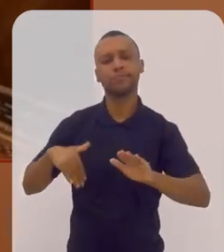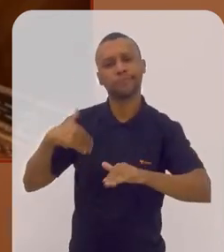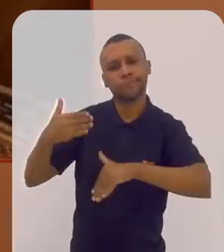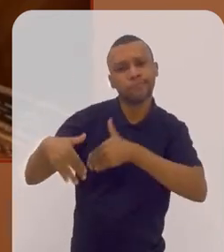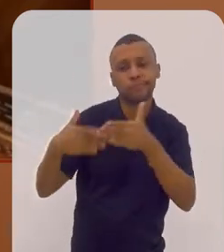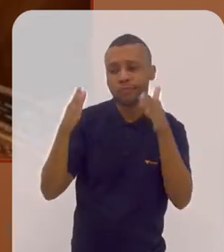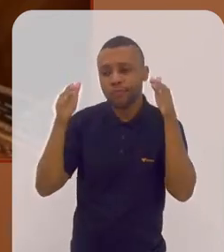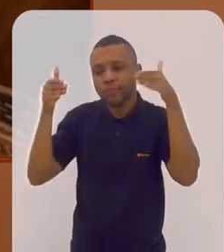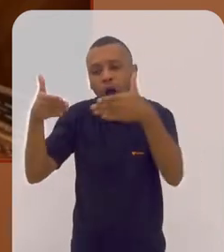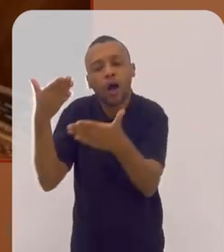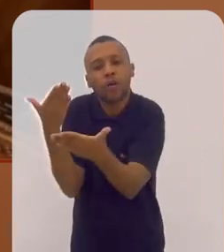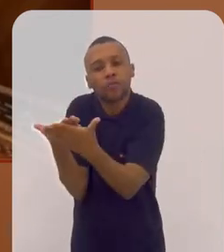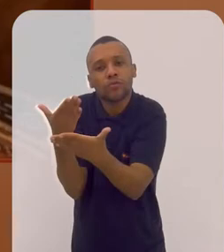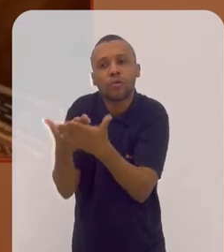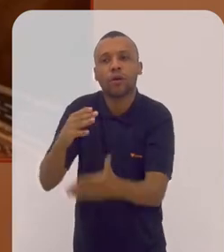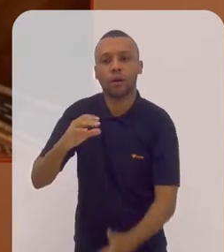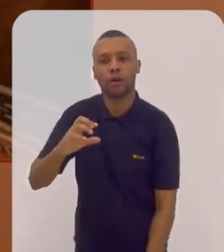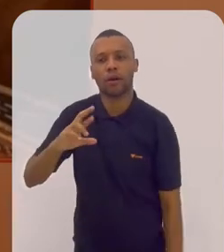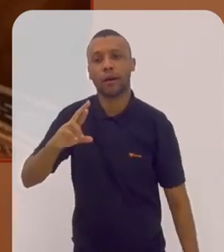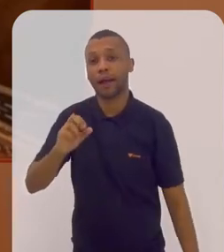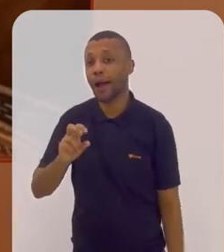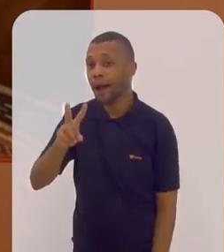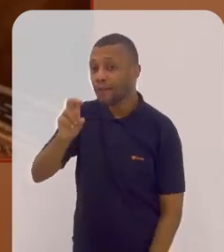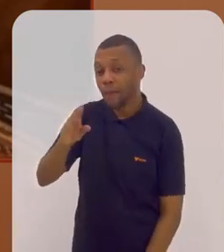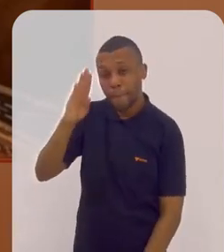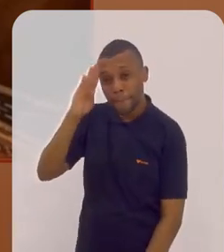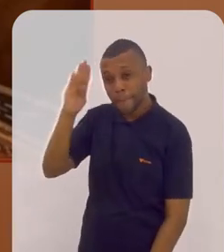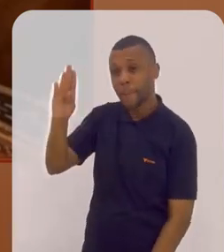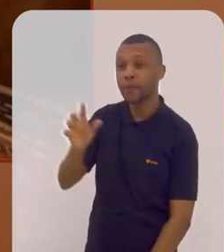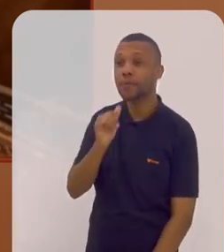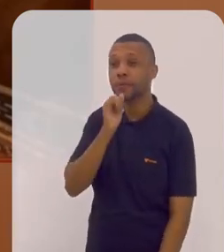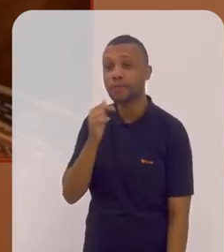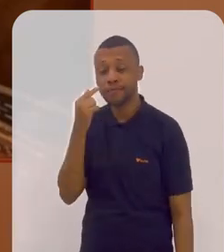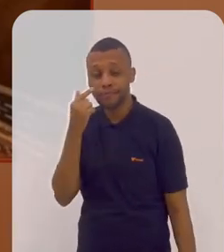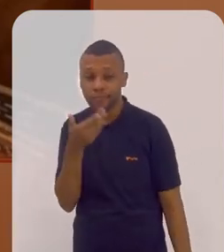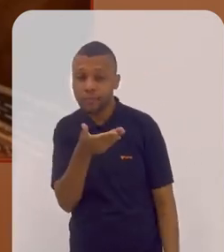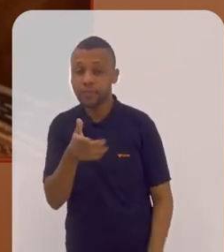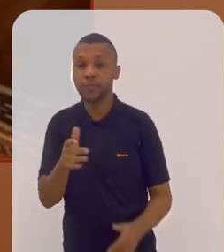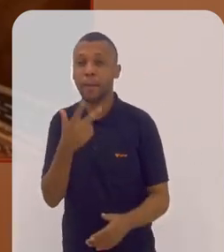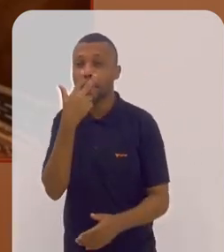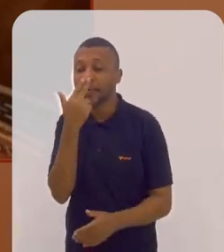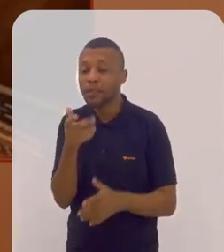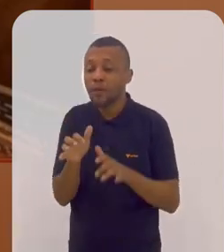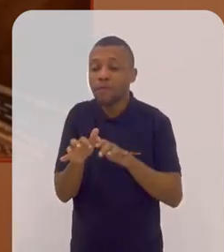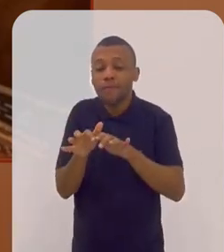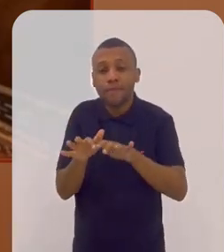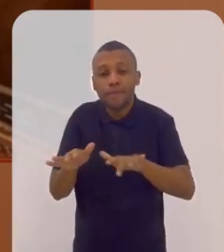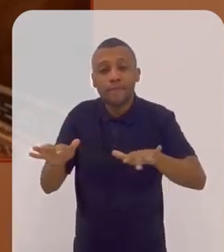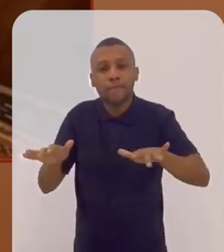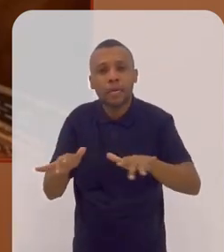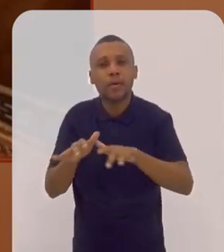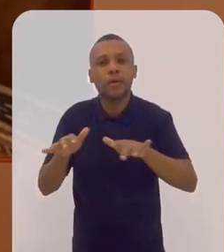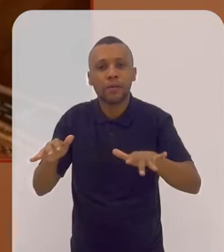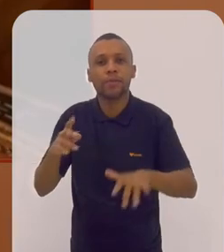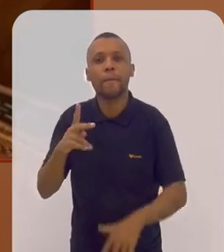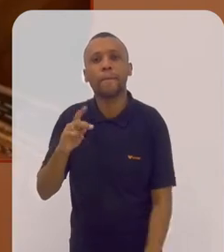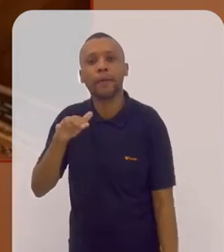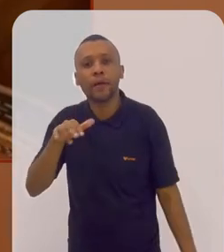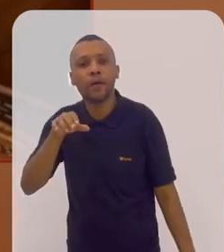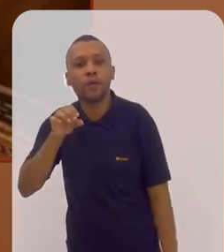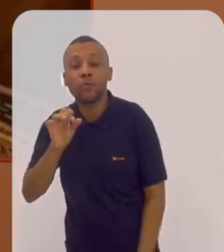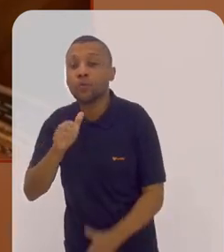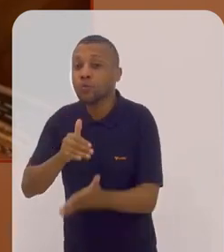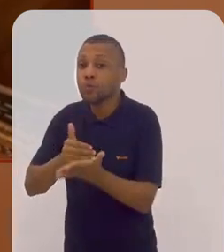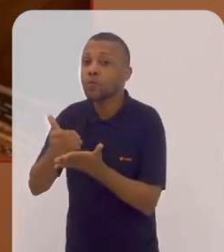aí passei a me dedicar ao cravo como instrumento principal. Esse aqui parece um cravo, mas é um piano forte, um piano